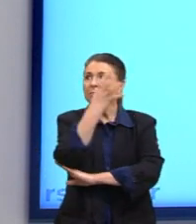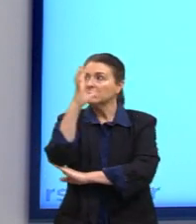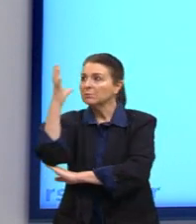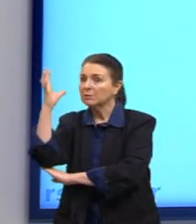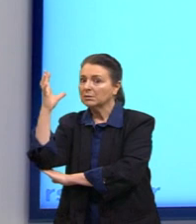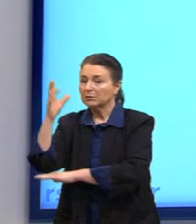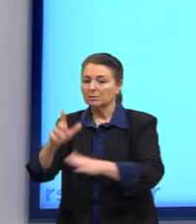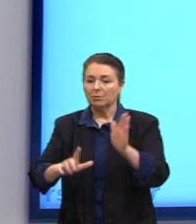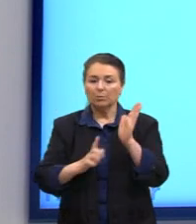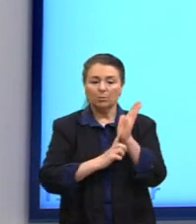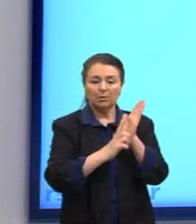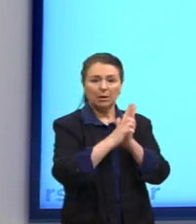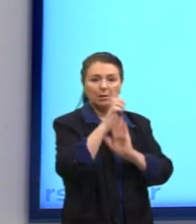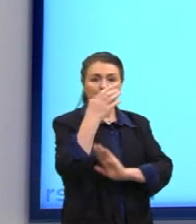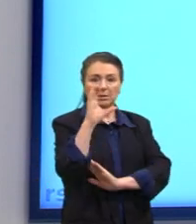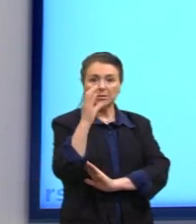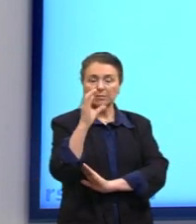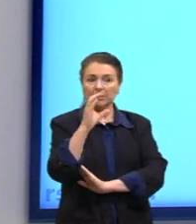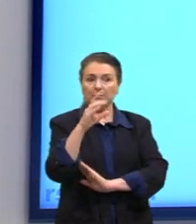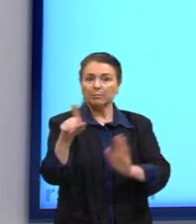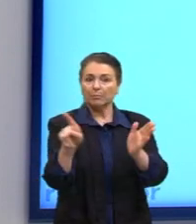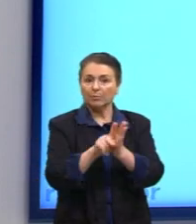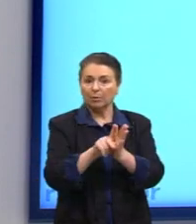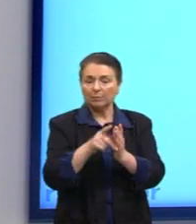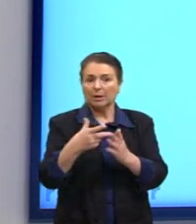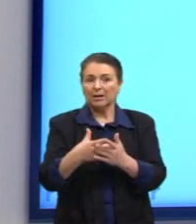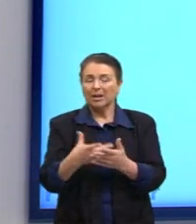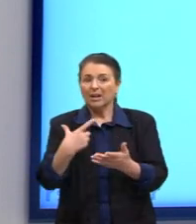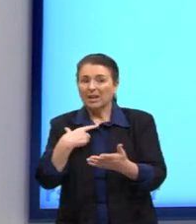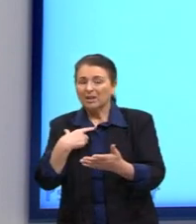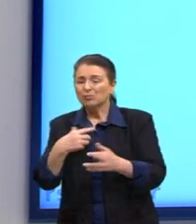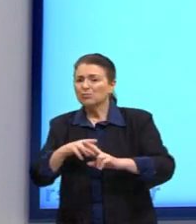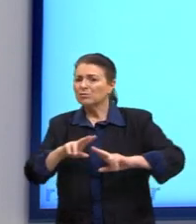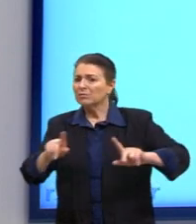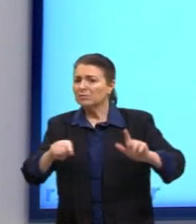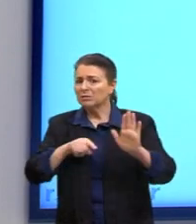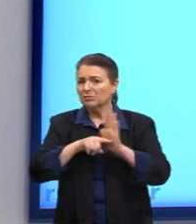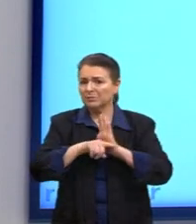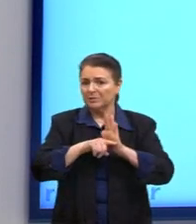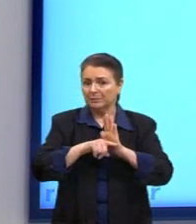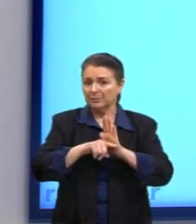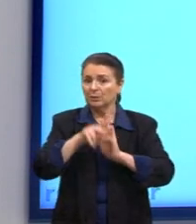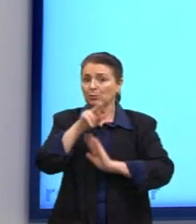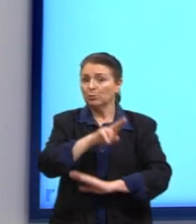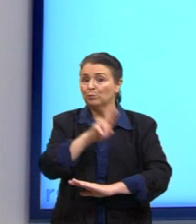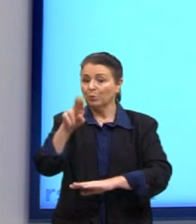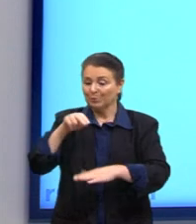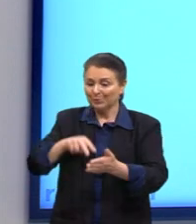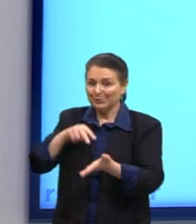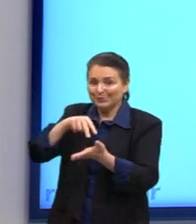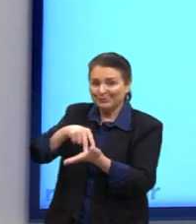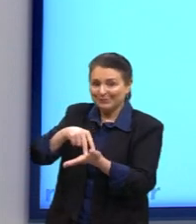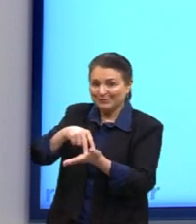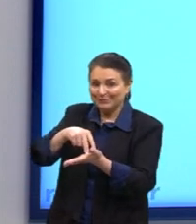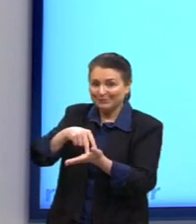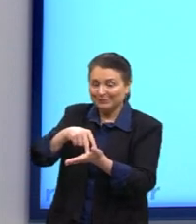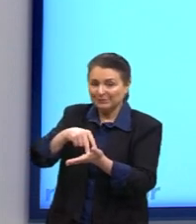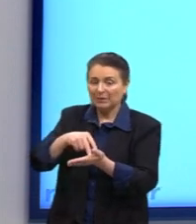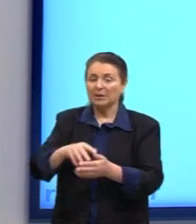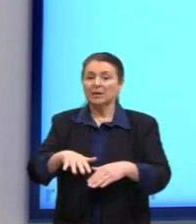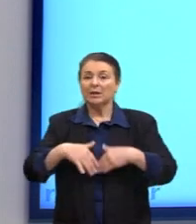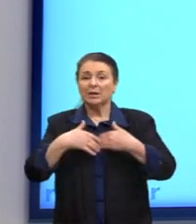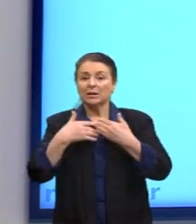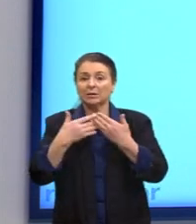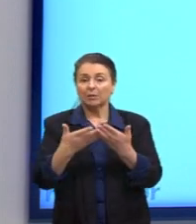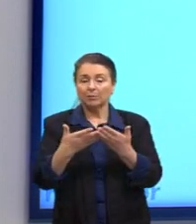forma um tanto dura, um pouco engessada de pesquisar, que é o positivismo que também nós já vimos. Certo? Então veja